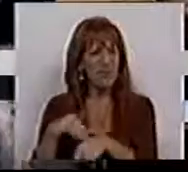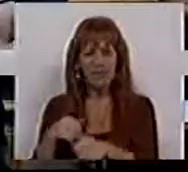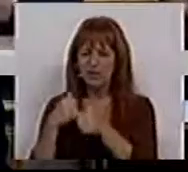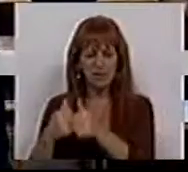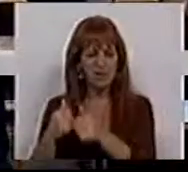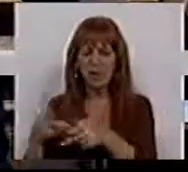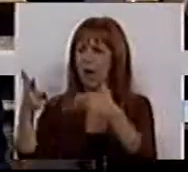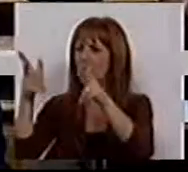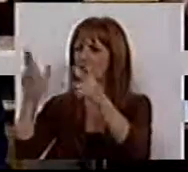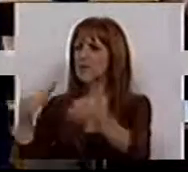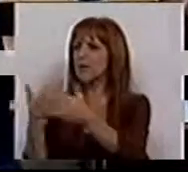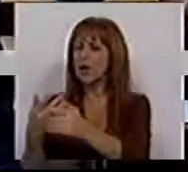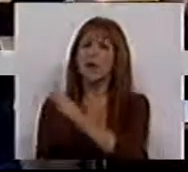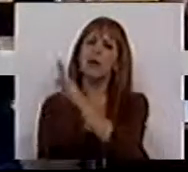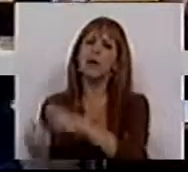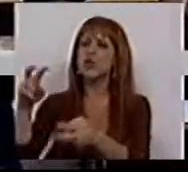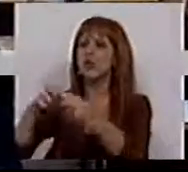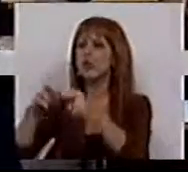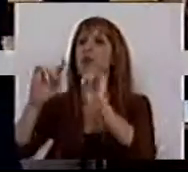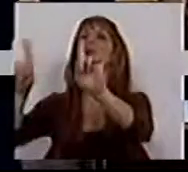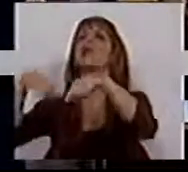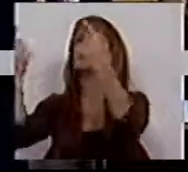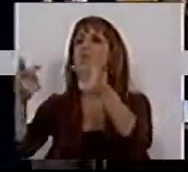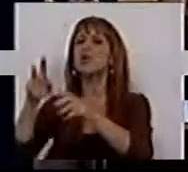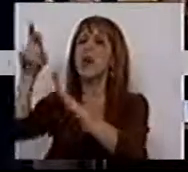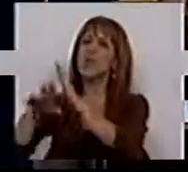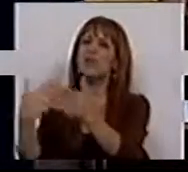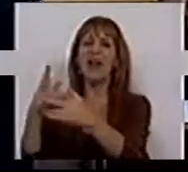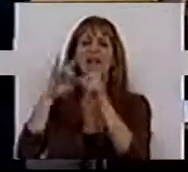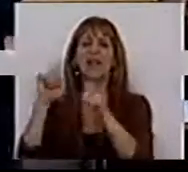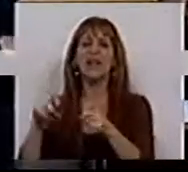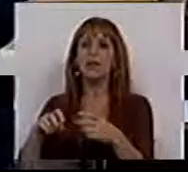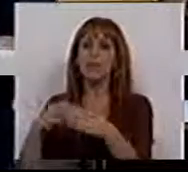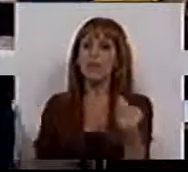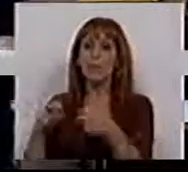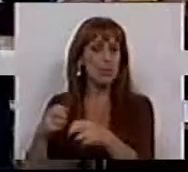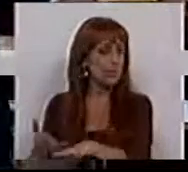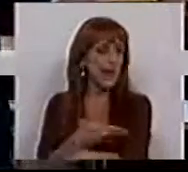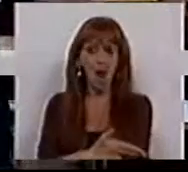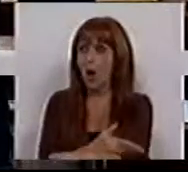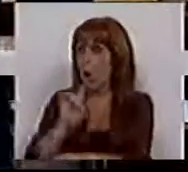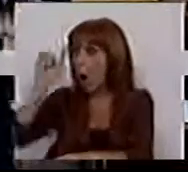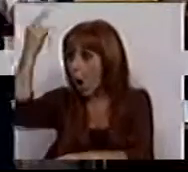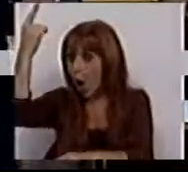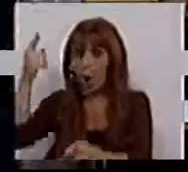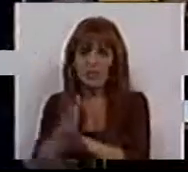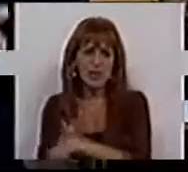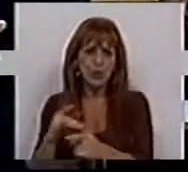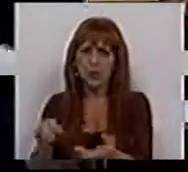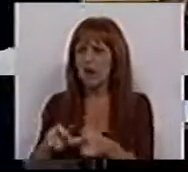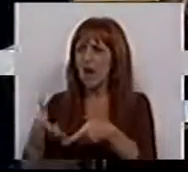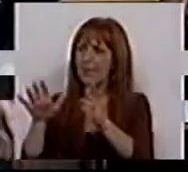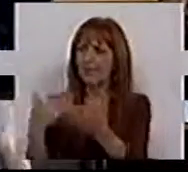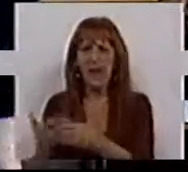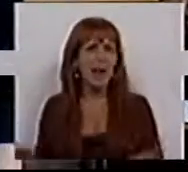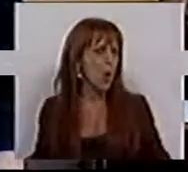isto. Liberaliza-se, criam problemas e depois cria-se regulação para tentar resolver os problemas que não existiriam se o setor não tivesse sido